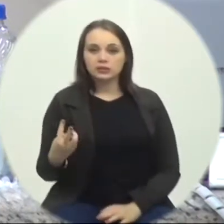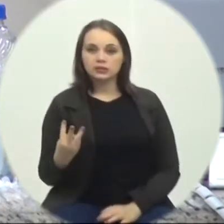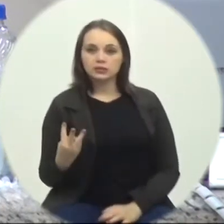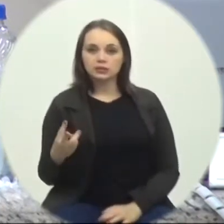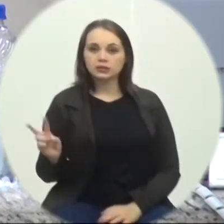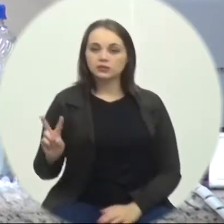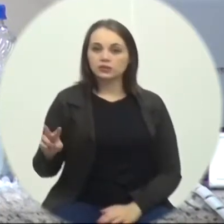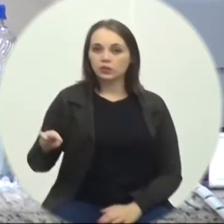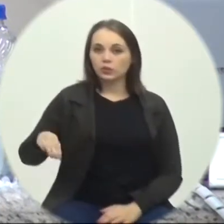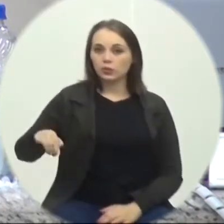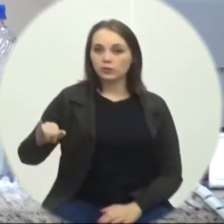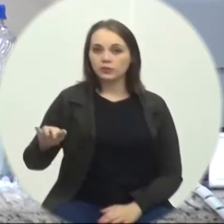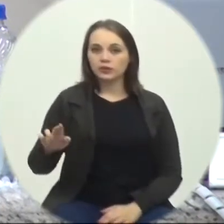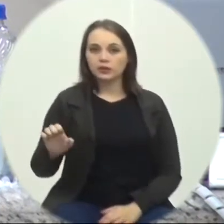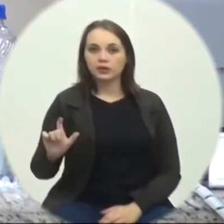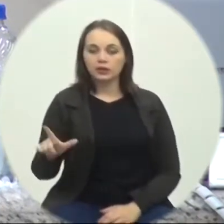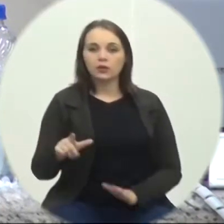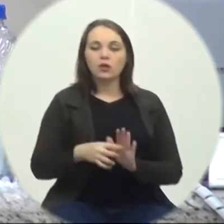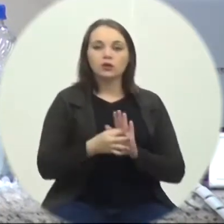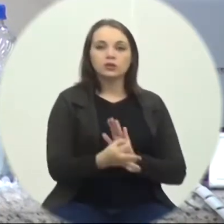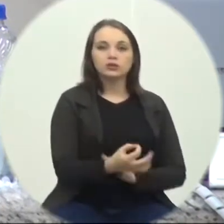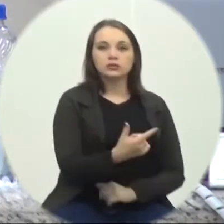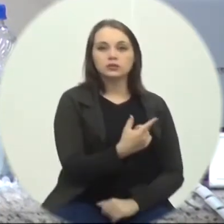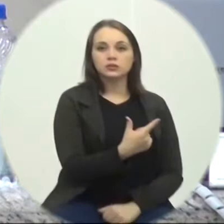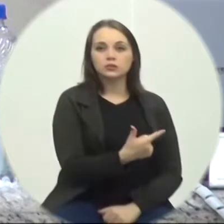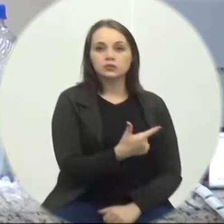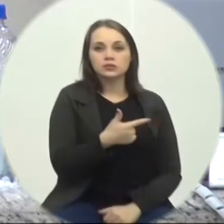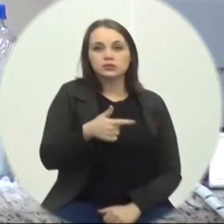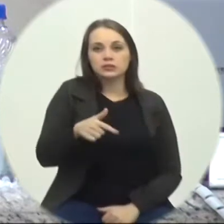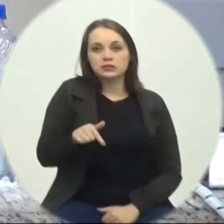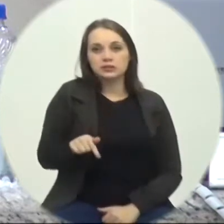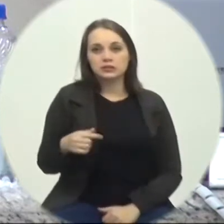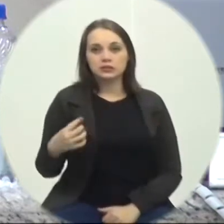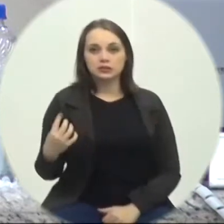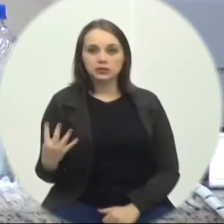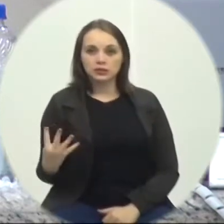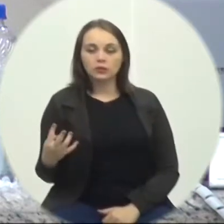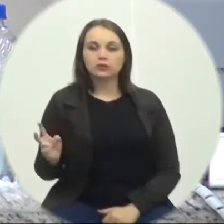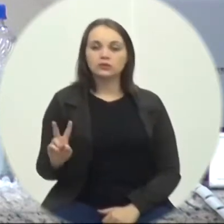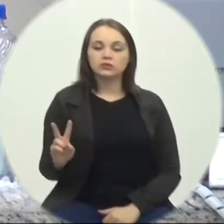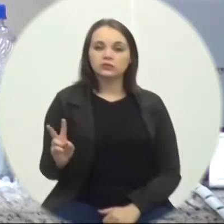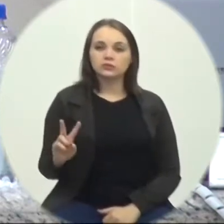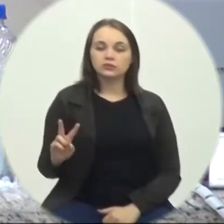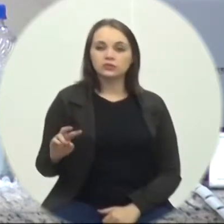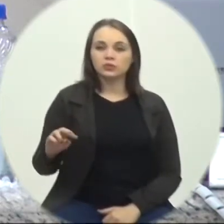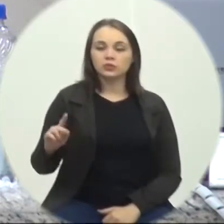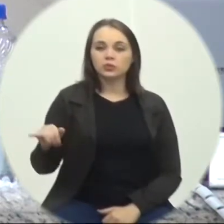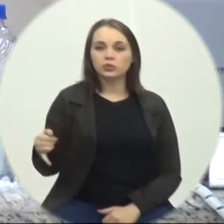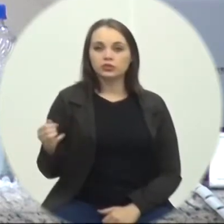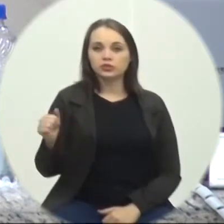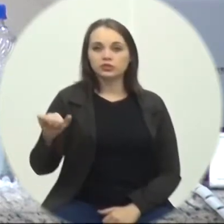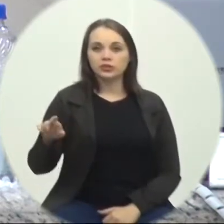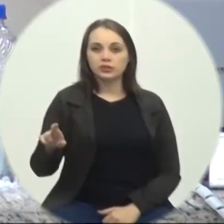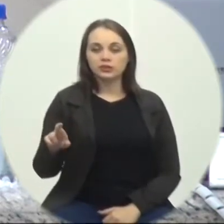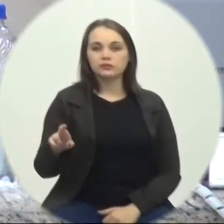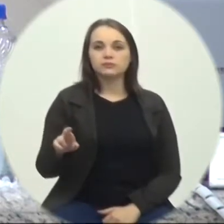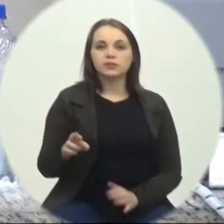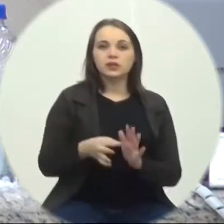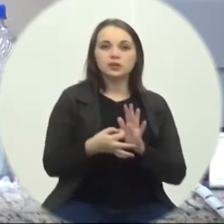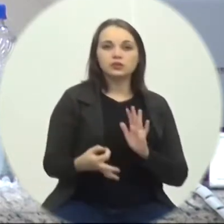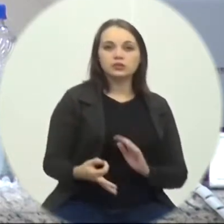autoria do vereador Miguel Pierini. Indicação 274 e 21 de autoria do vereador Pastor Jair Alexandre.